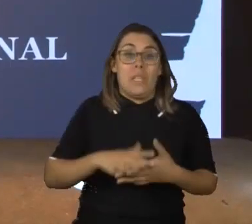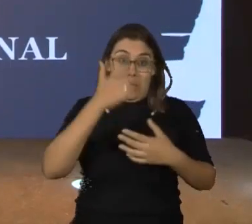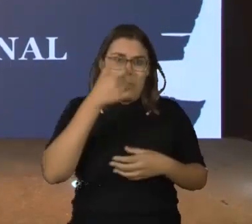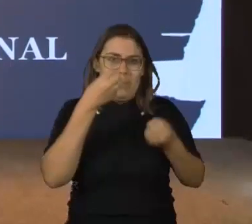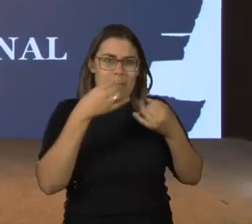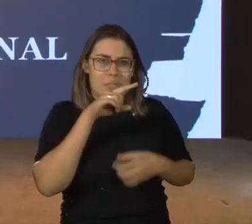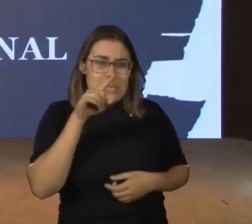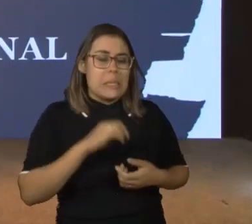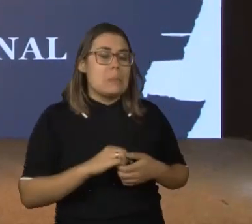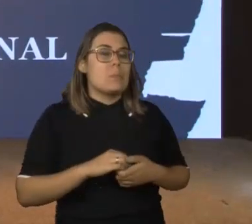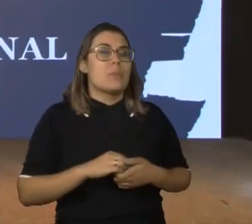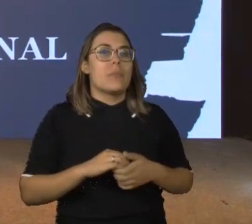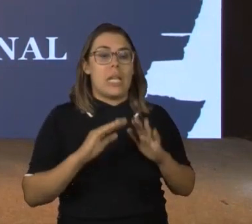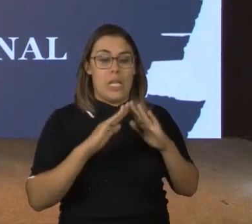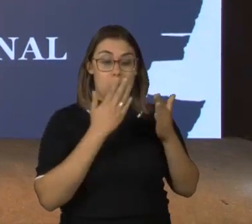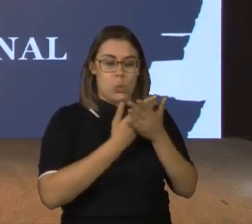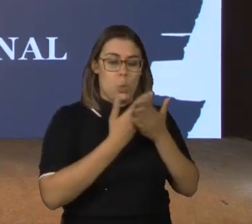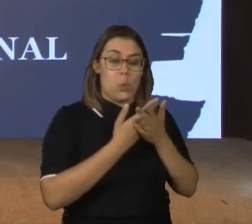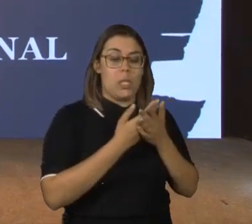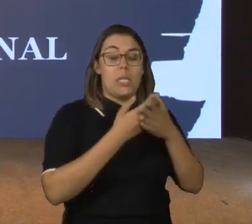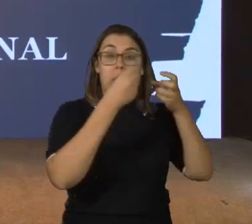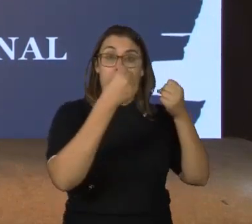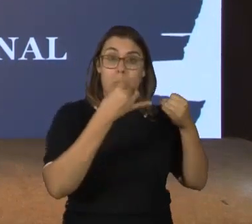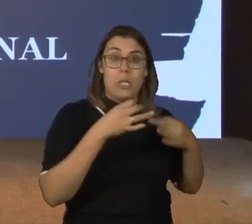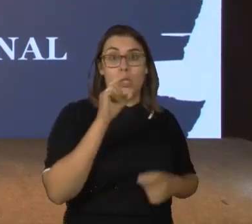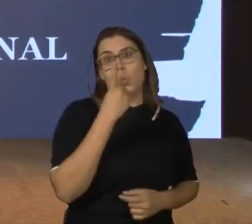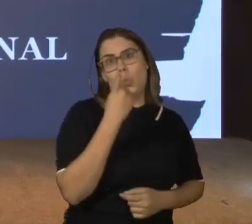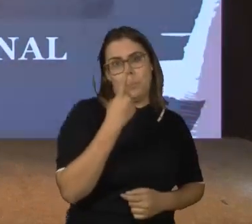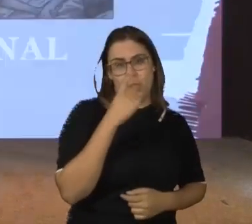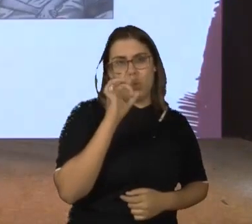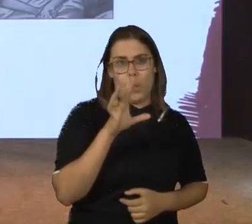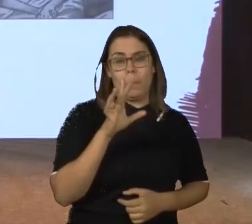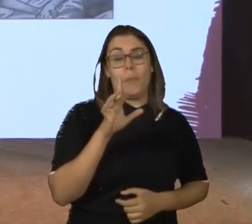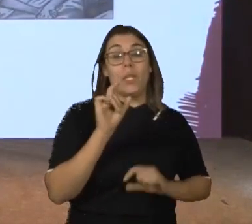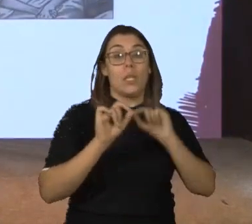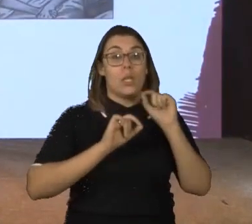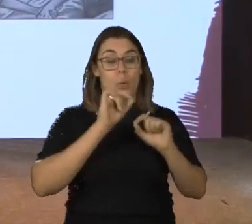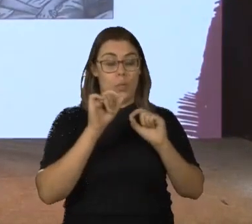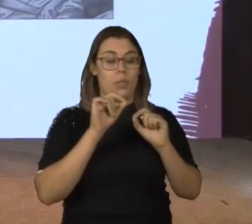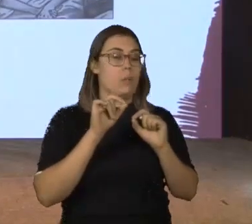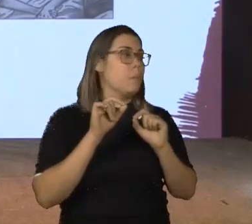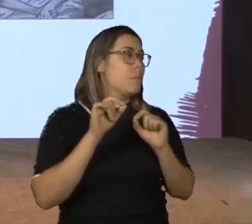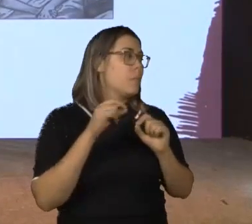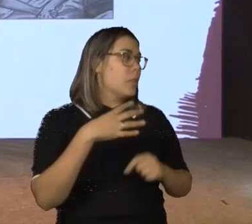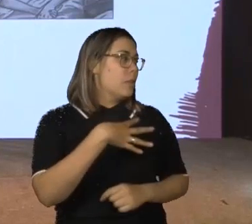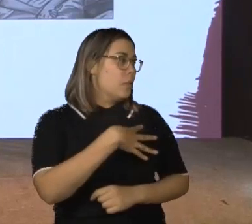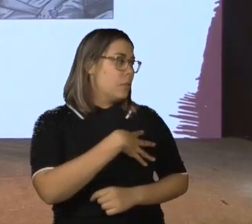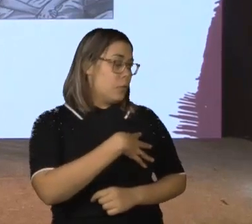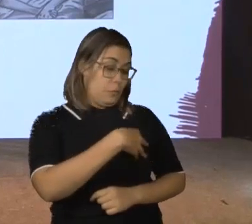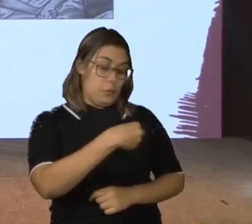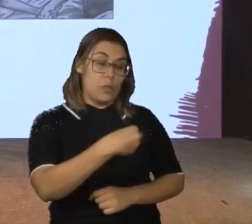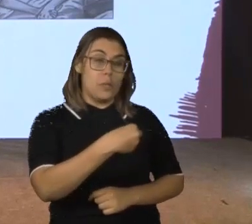as escolas passam só uma, que é a reprodutora. Aqui eu vou ter que relatar um pouquinho, eu vou